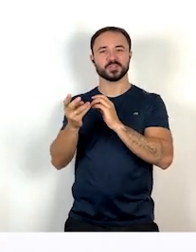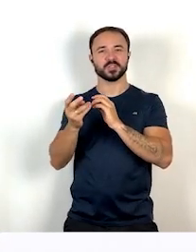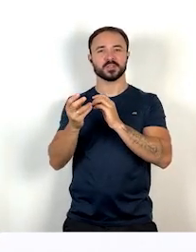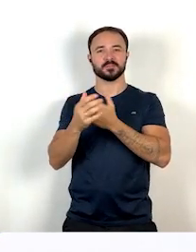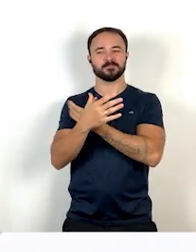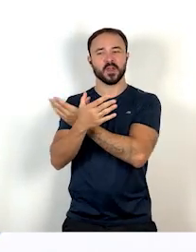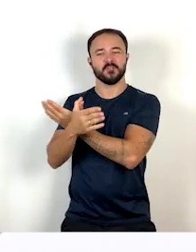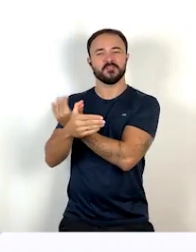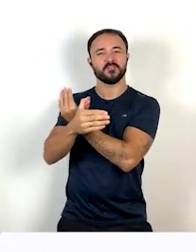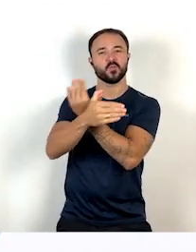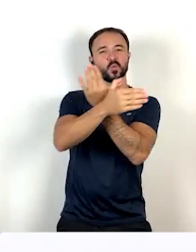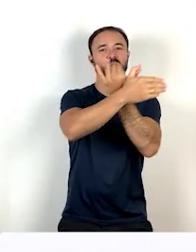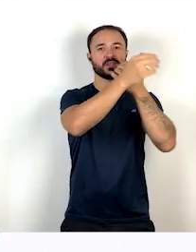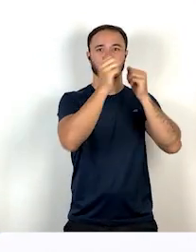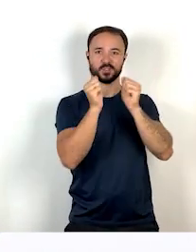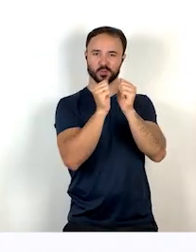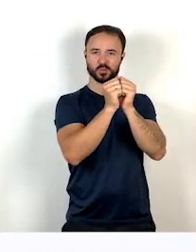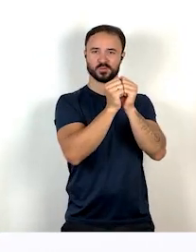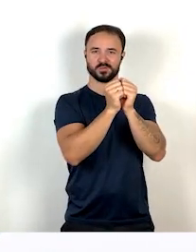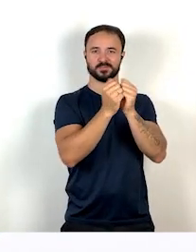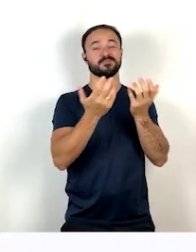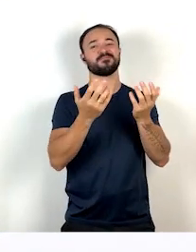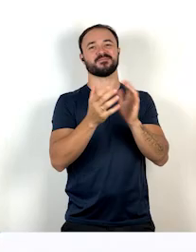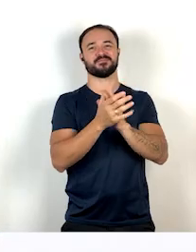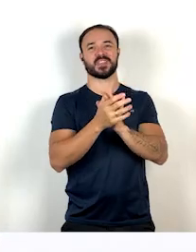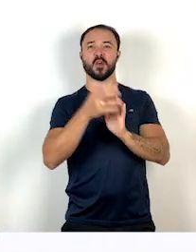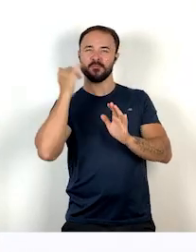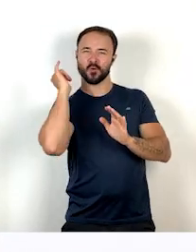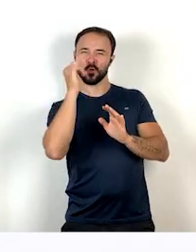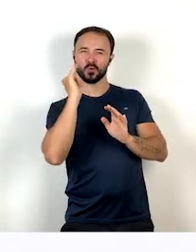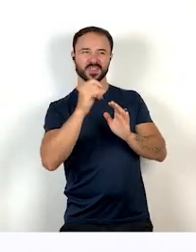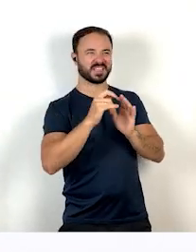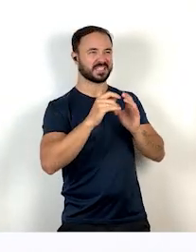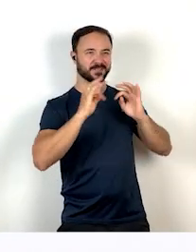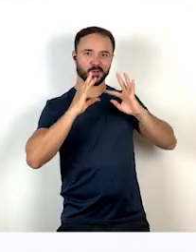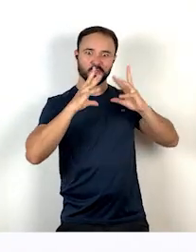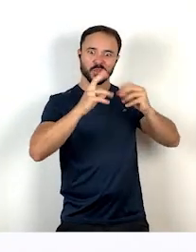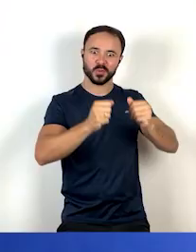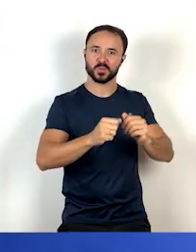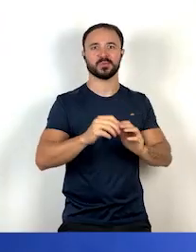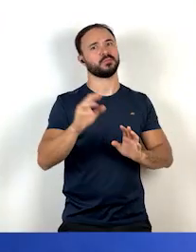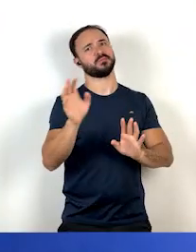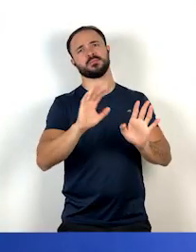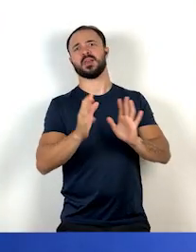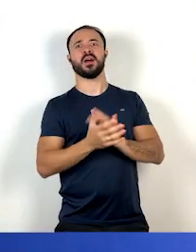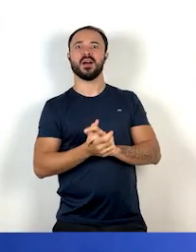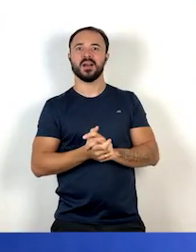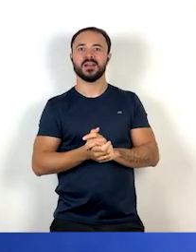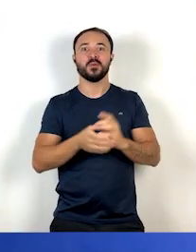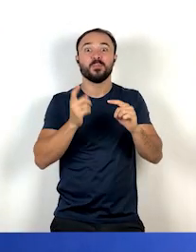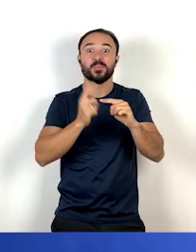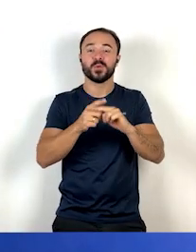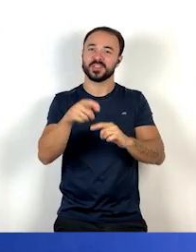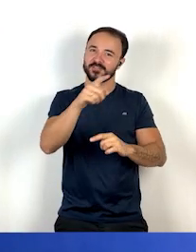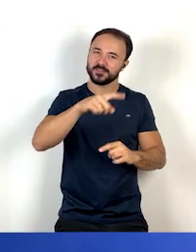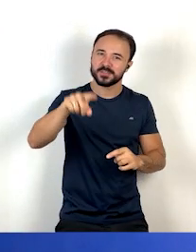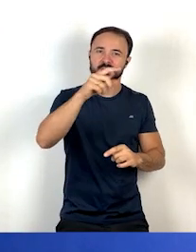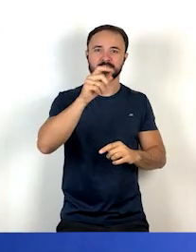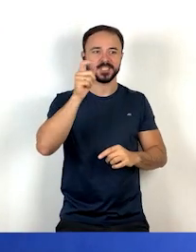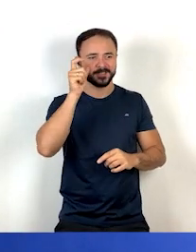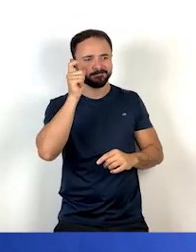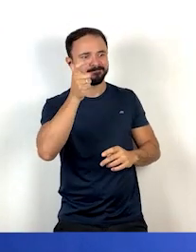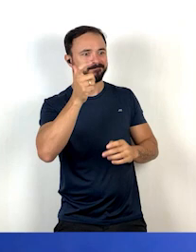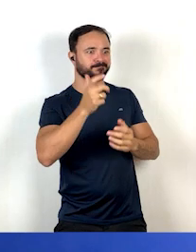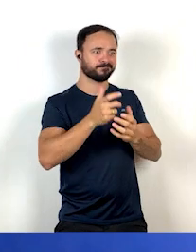pegam esse voo. E é claro que eu não vou contar essa história toda. Por quê? Porque eu quero que você